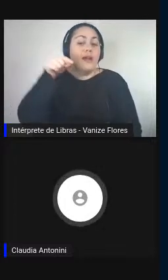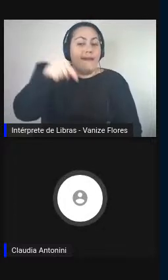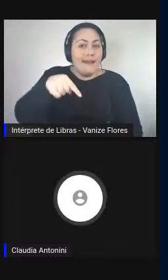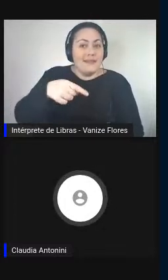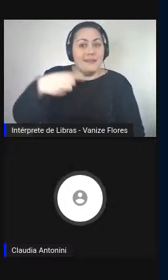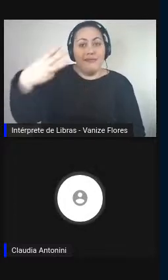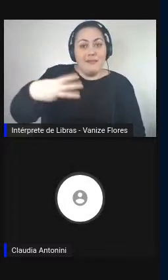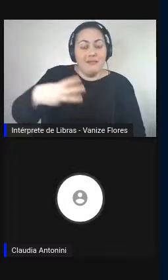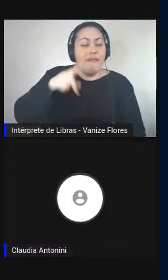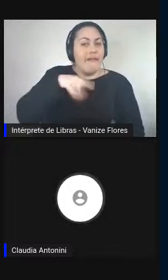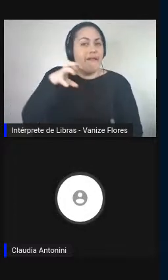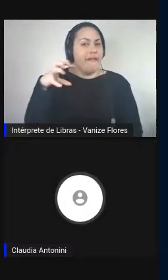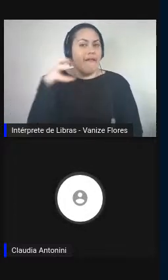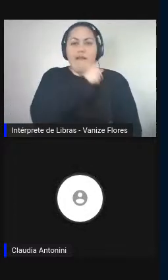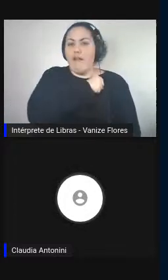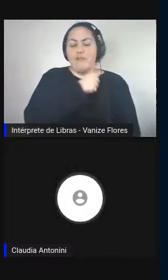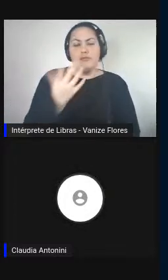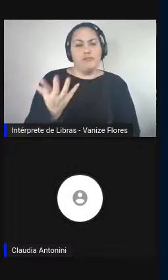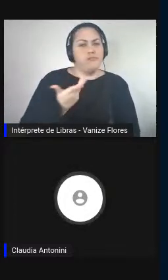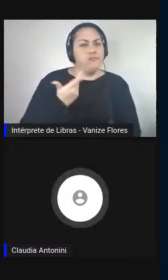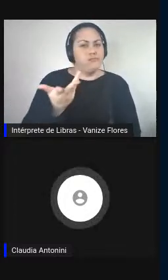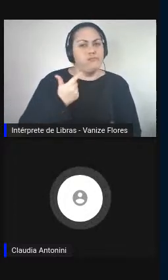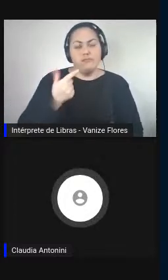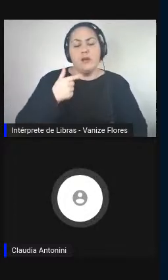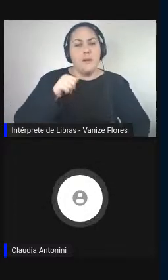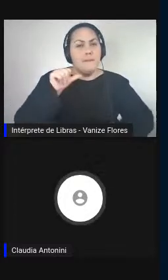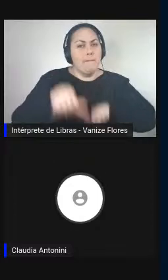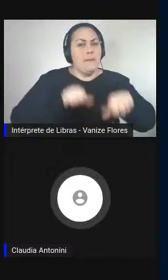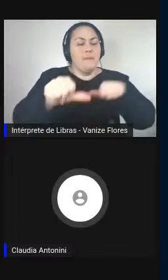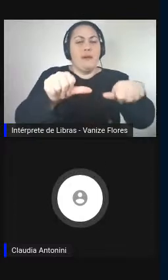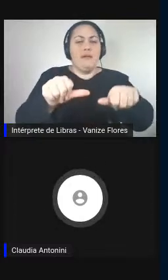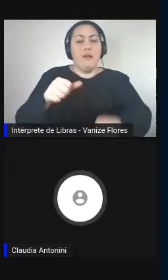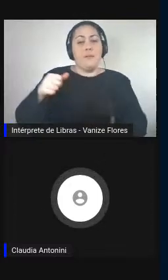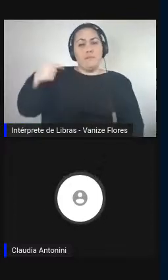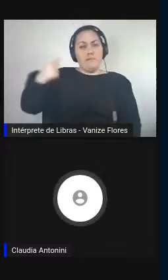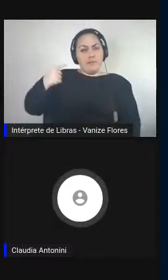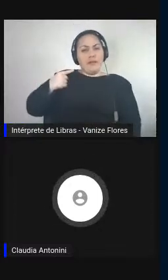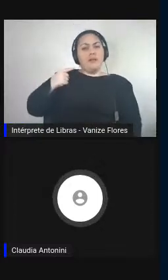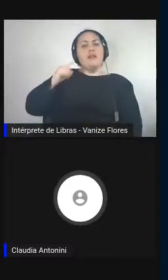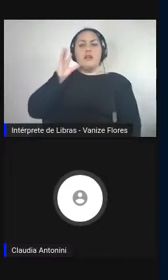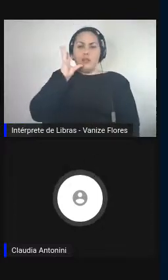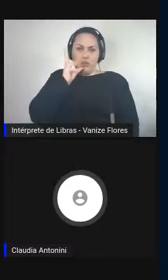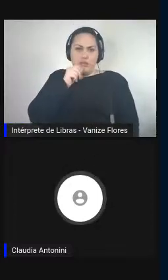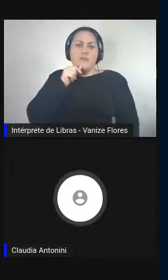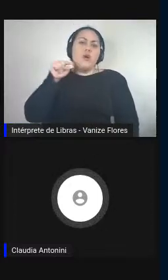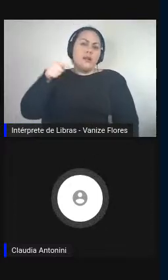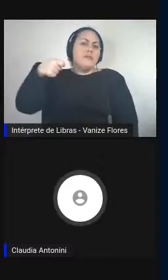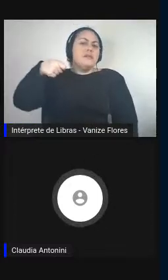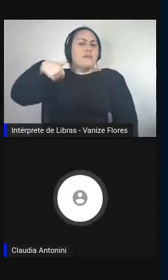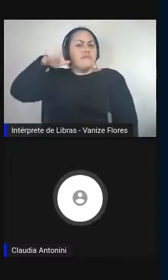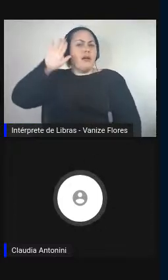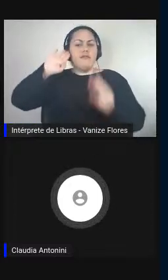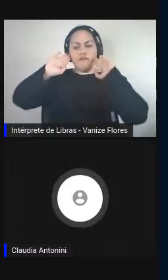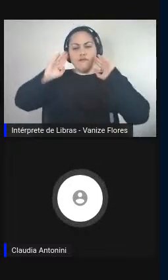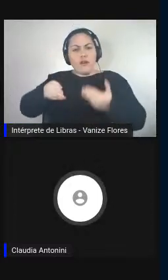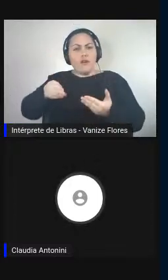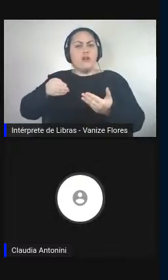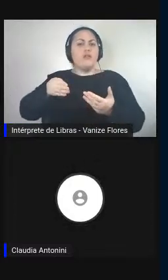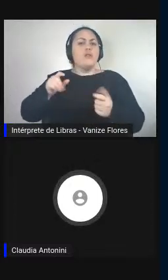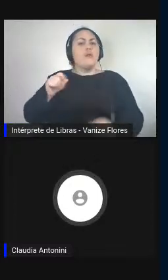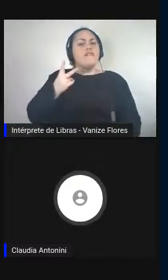acelerada em relação às outras. A primeira teve necessidade, fundamentalmente, de 20, 25